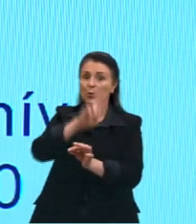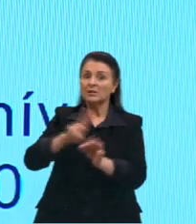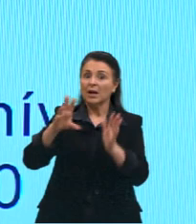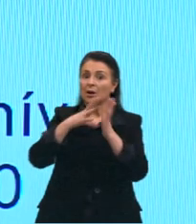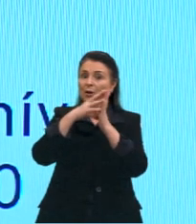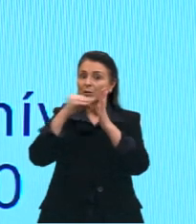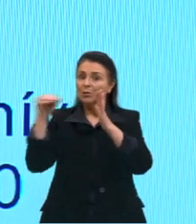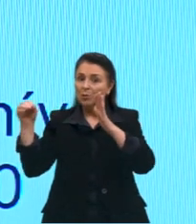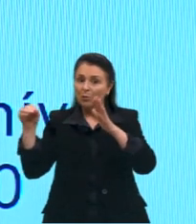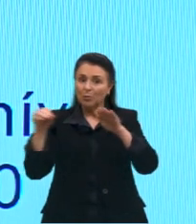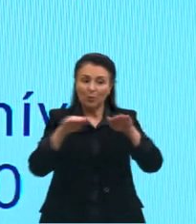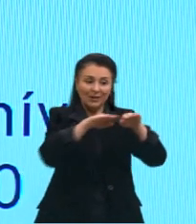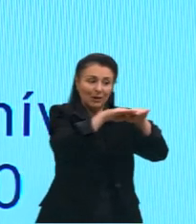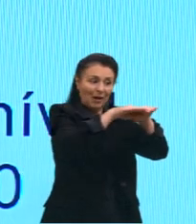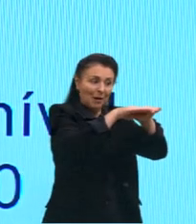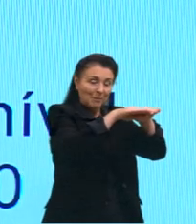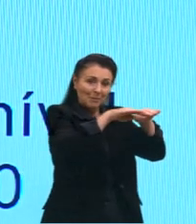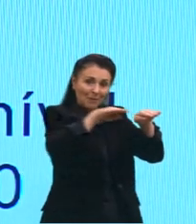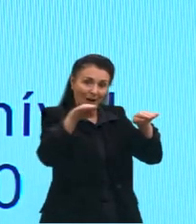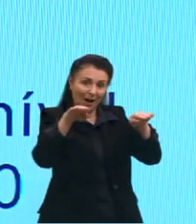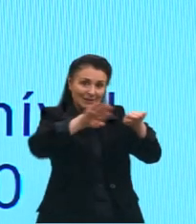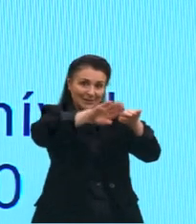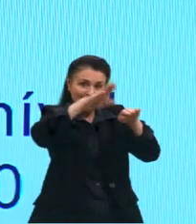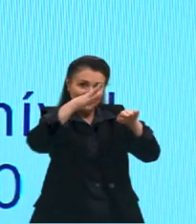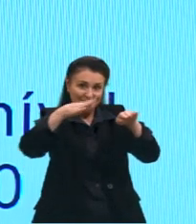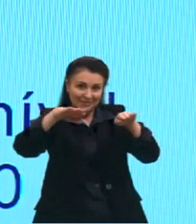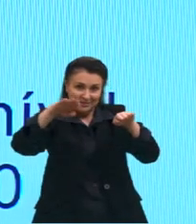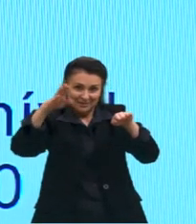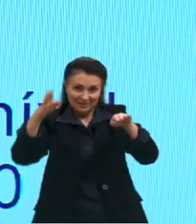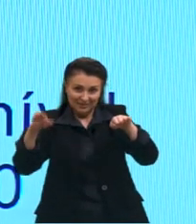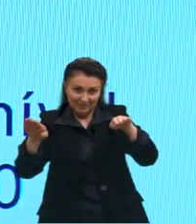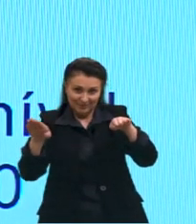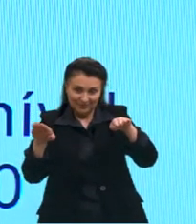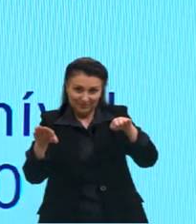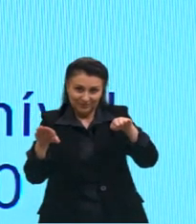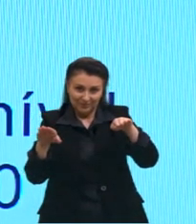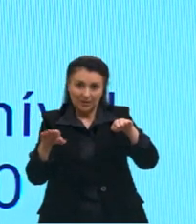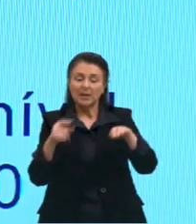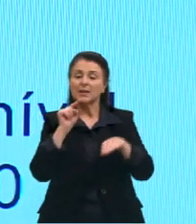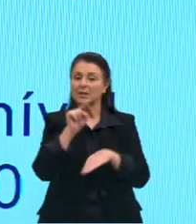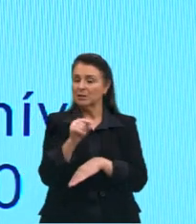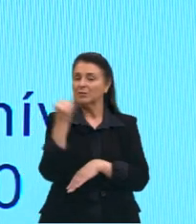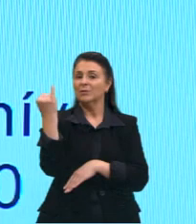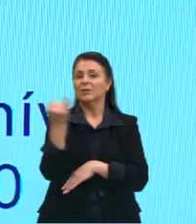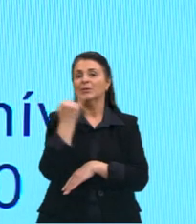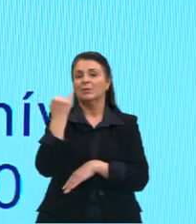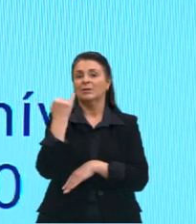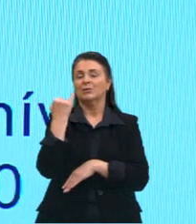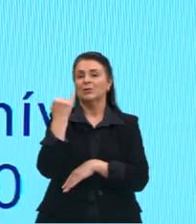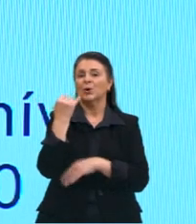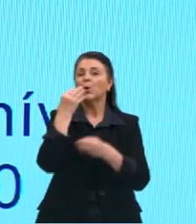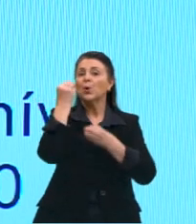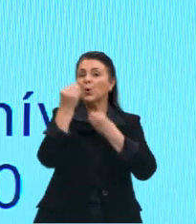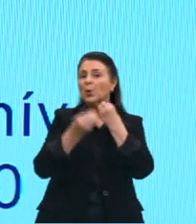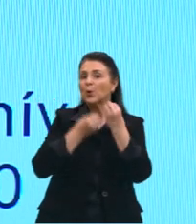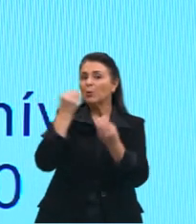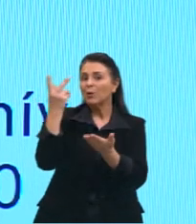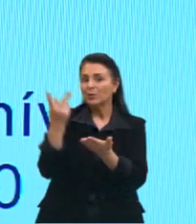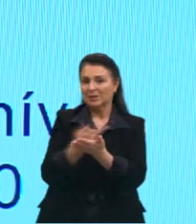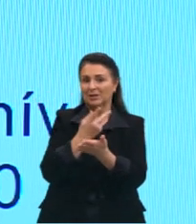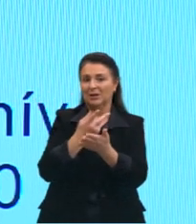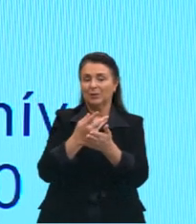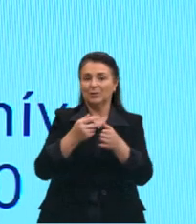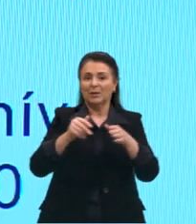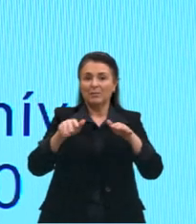podendo chegar a 2 mil metros de altitude. E aí, isso aqui é importante, o processo erosivo.